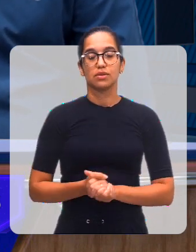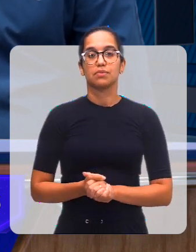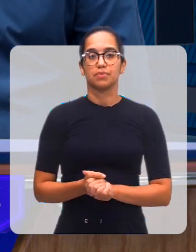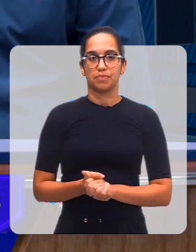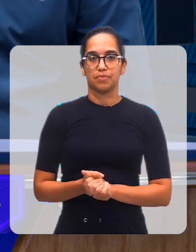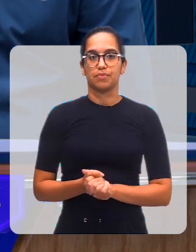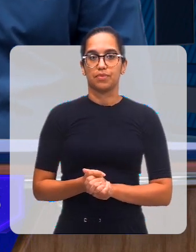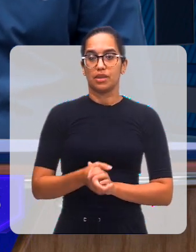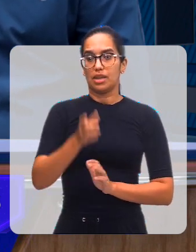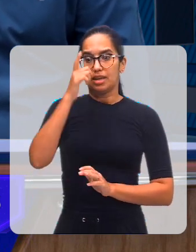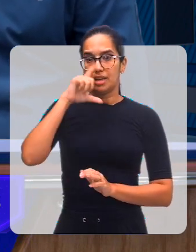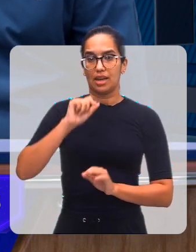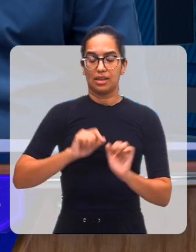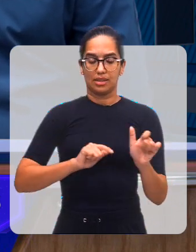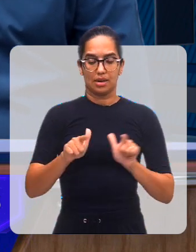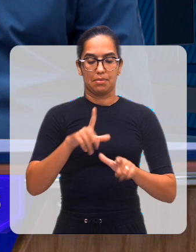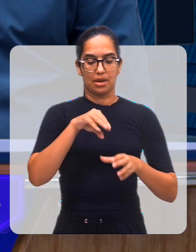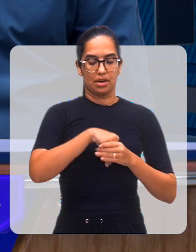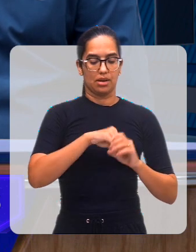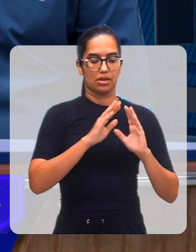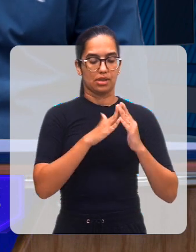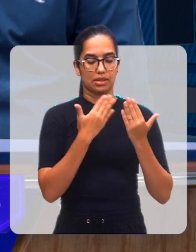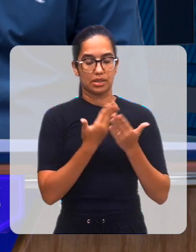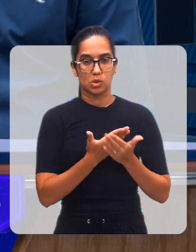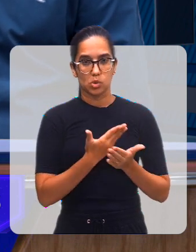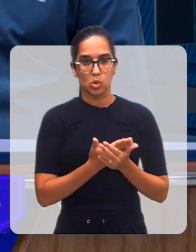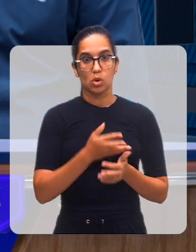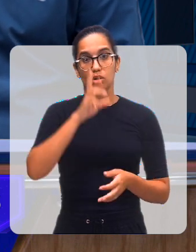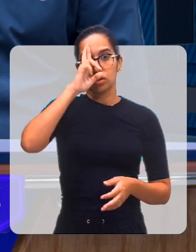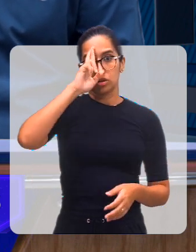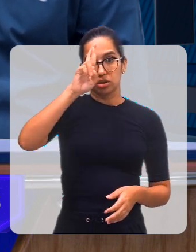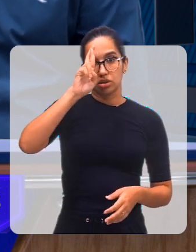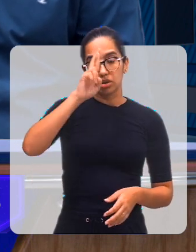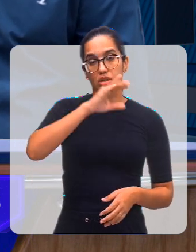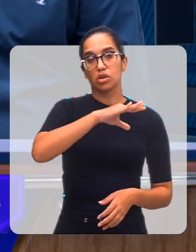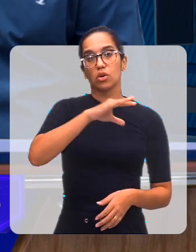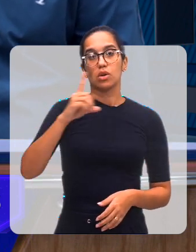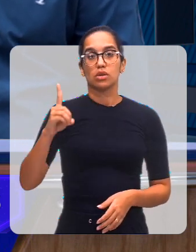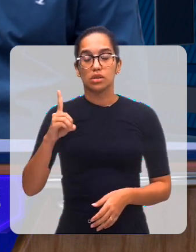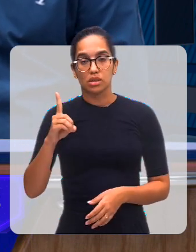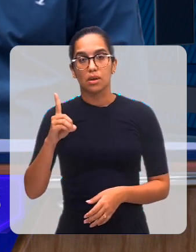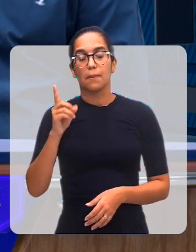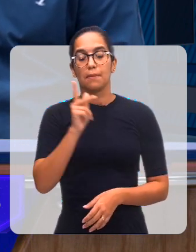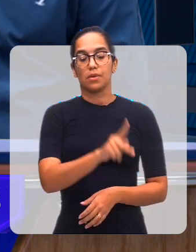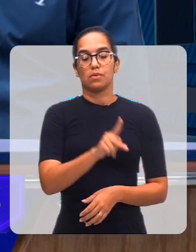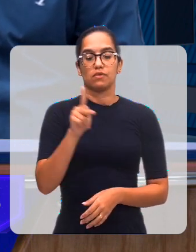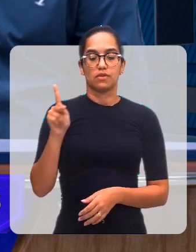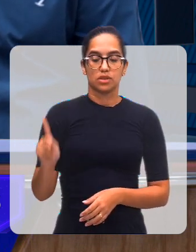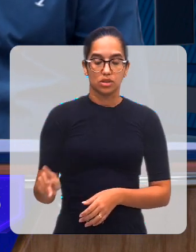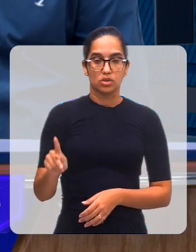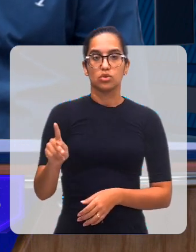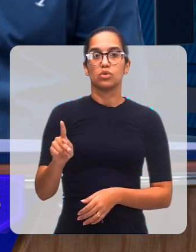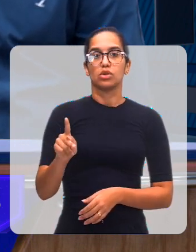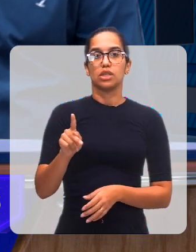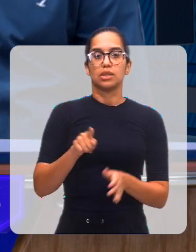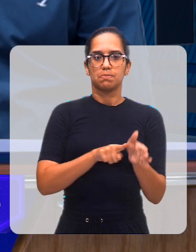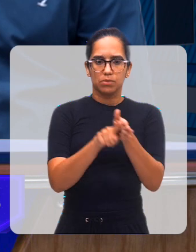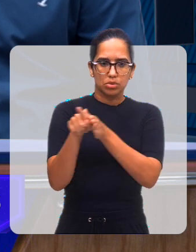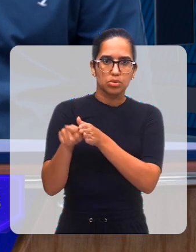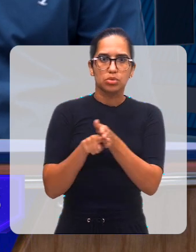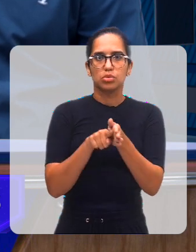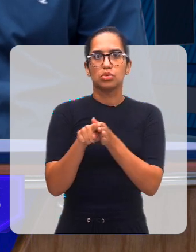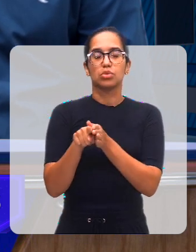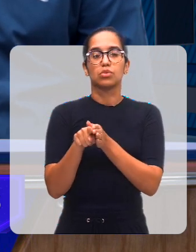Aqueles que trabalham nas escolas, como diretores, coordenadores, professores, supervisores,